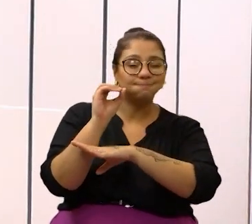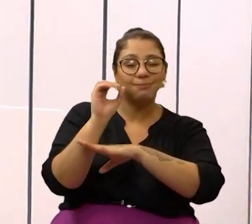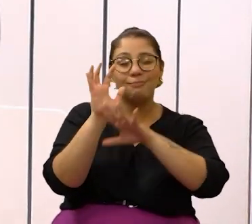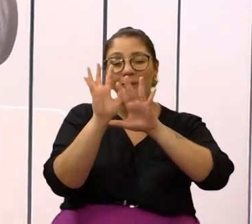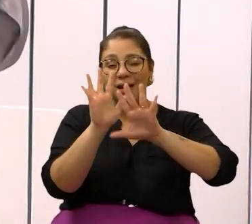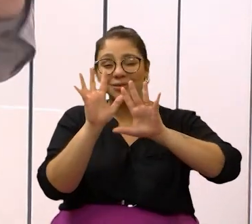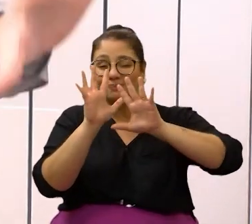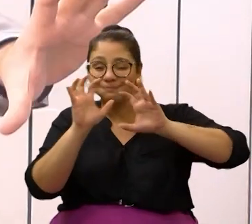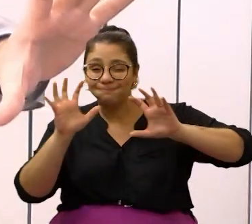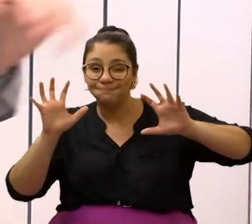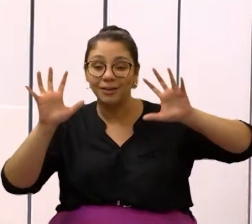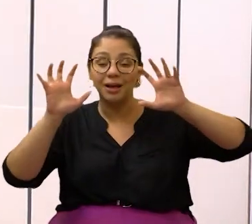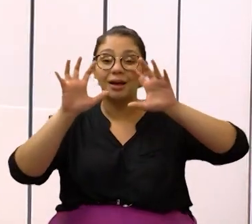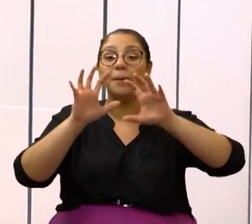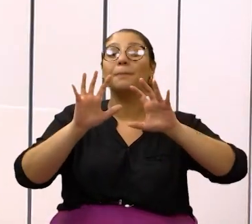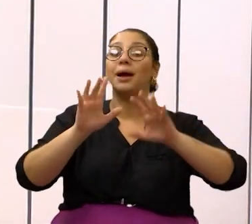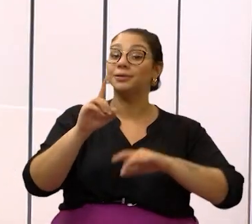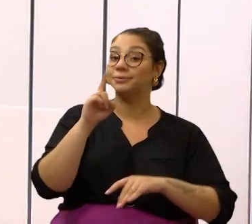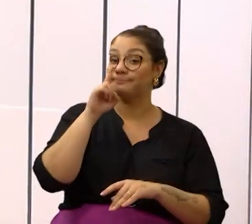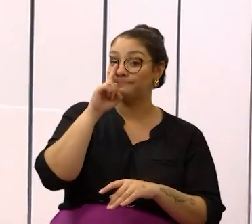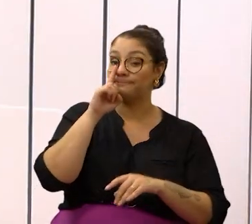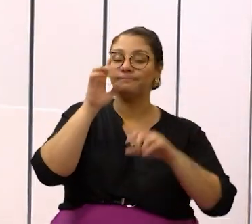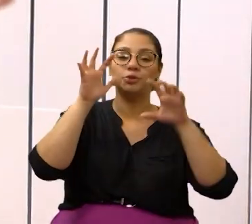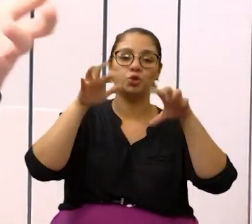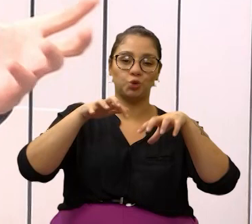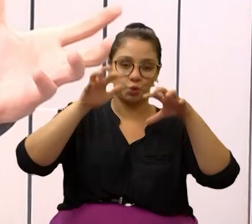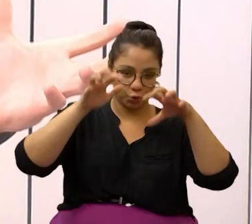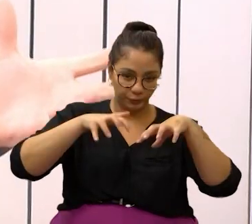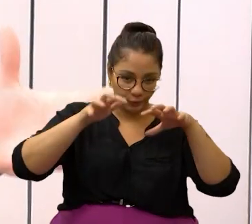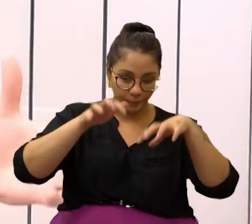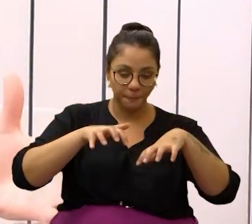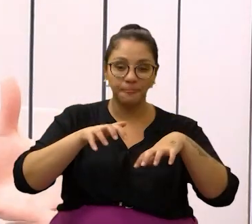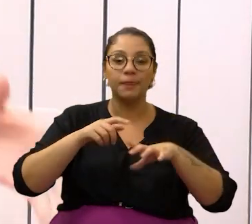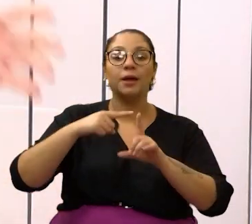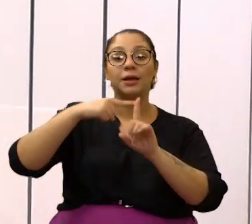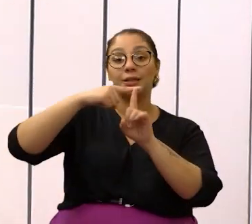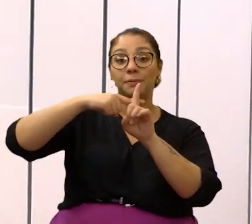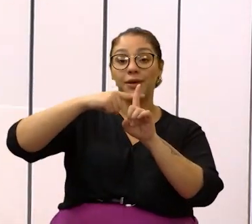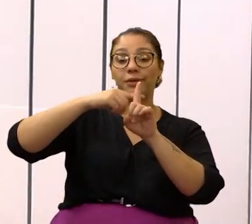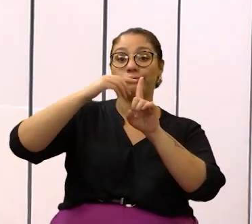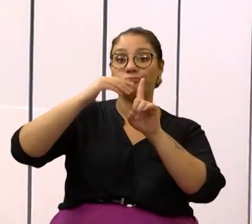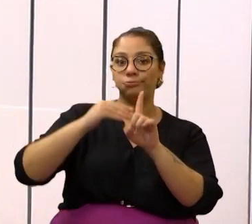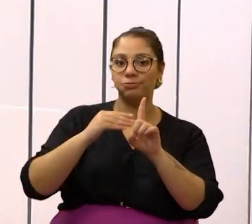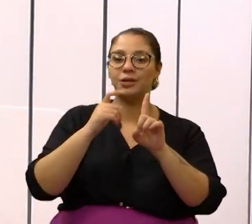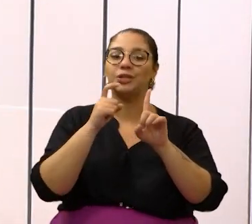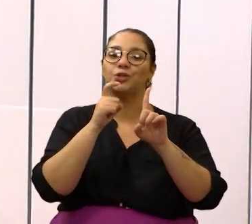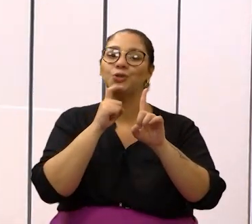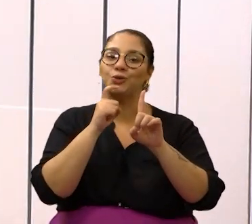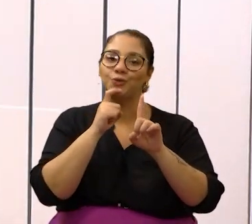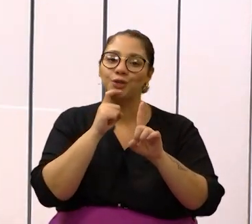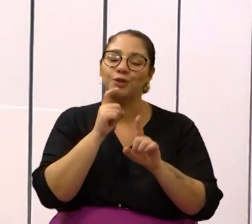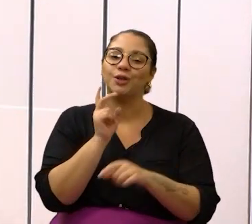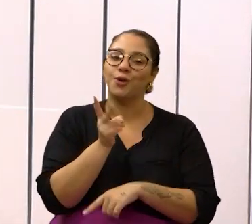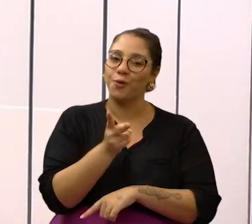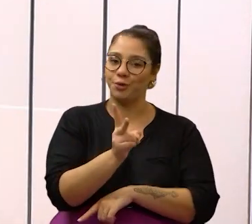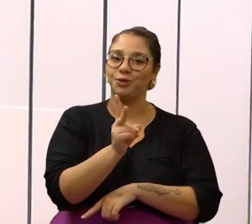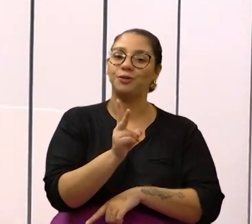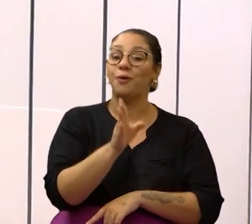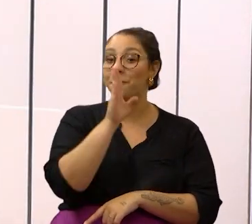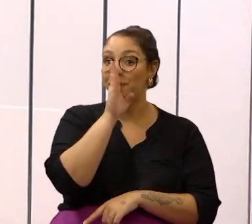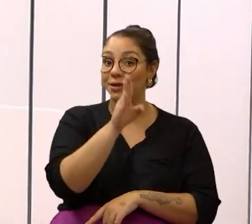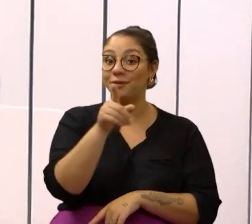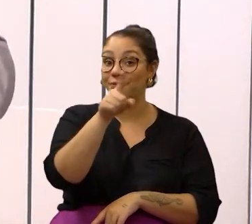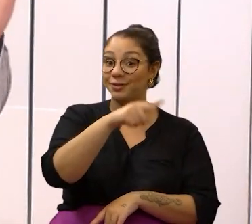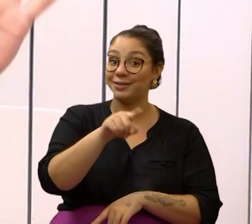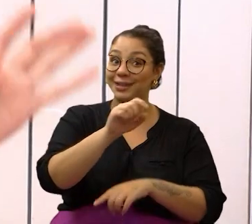muitas nuvens, mas segue previsão de chuva. A temperatura caiu, o friozinho então continua, principalmente para